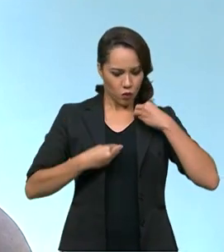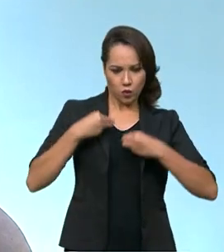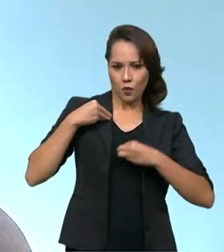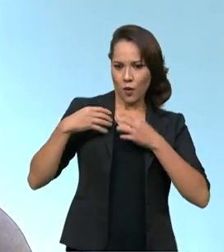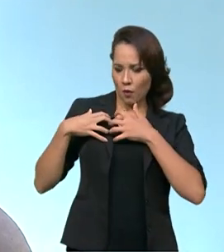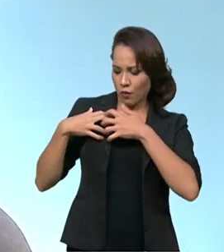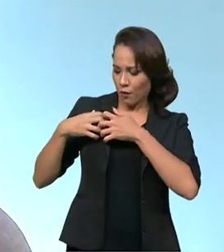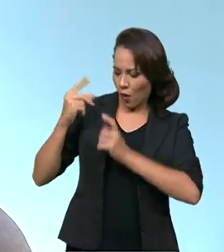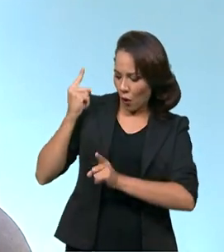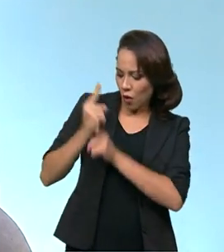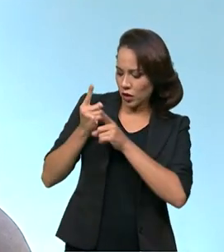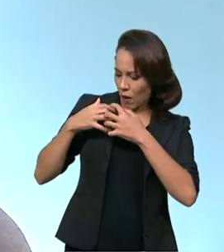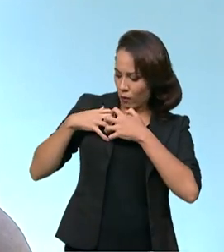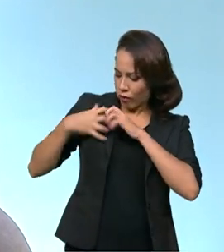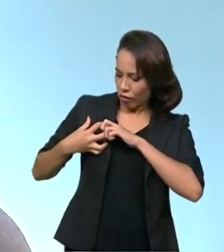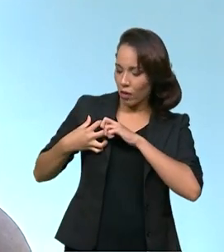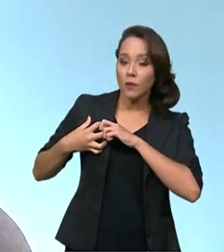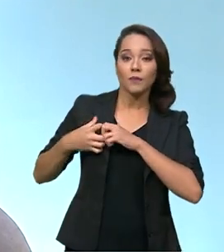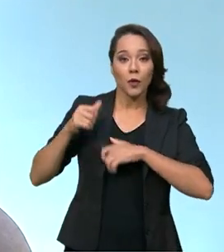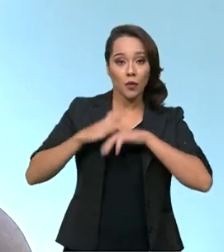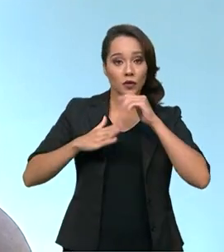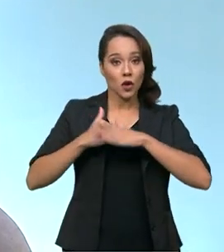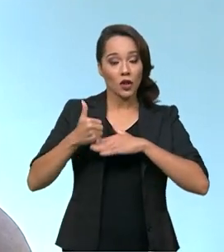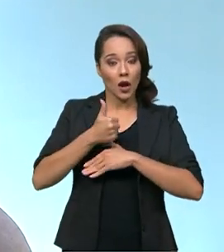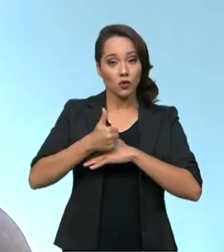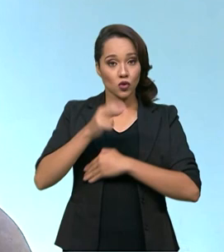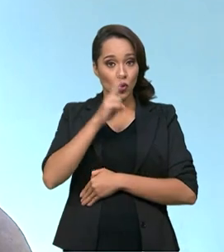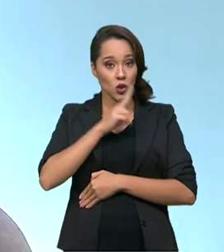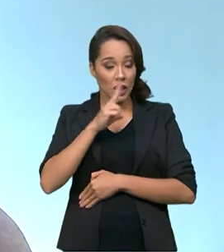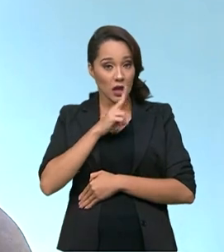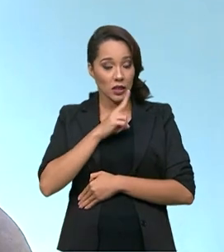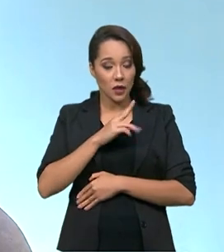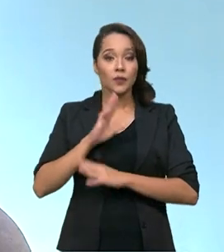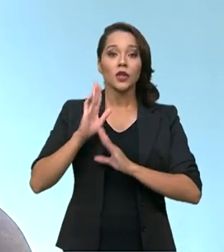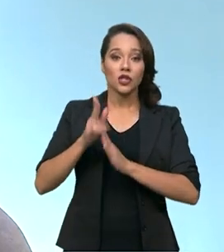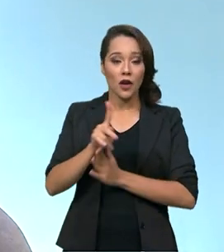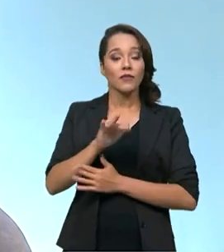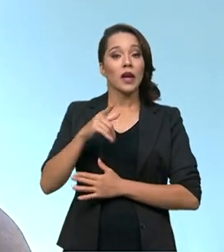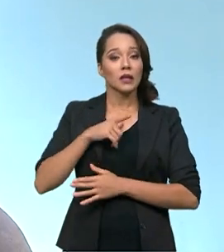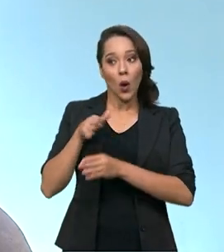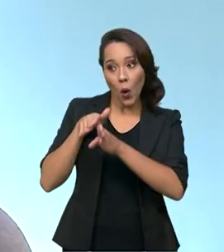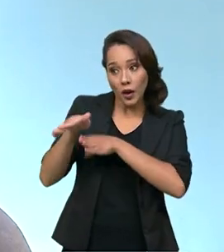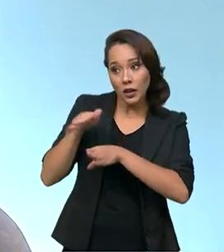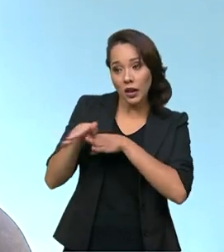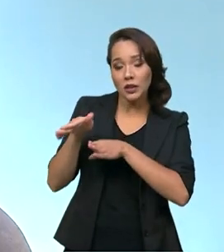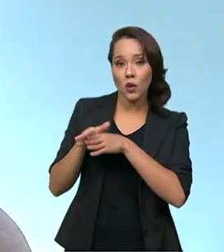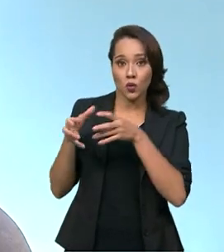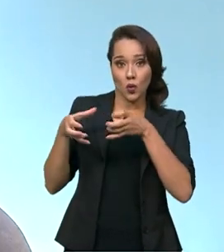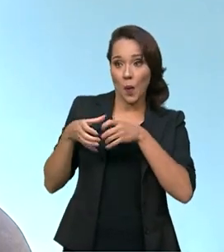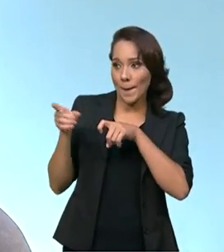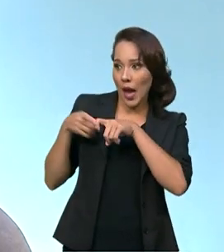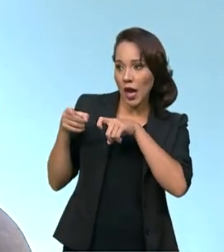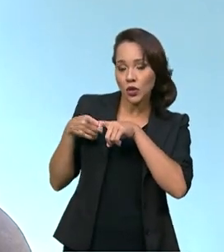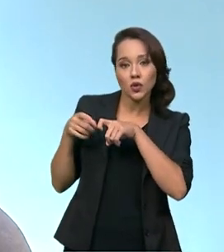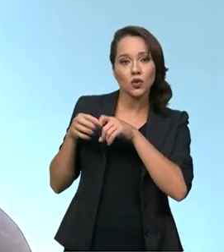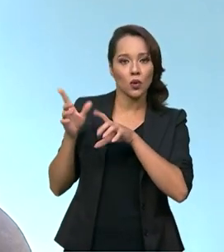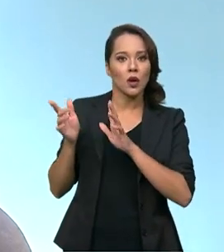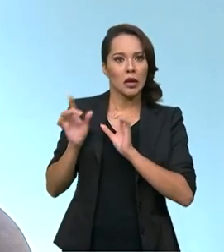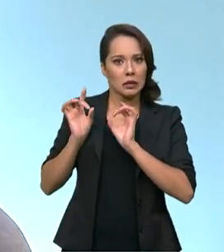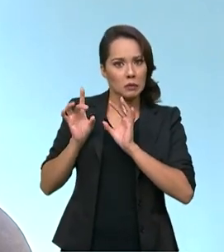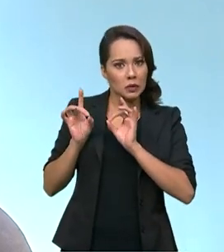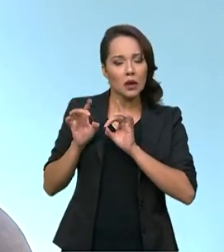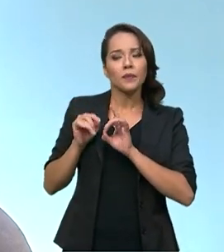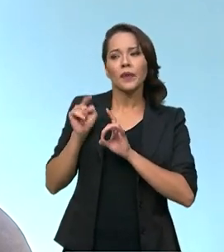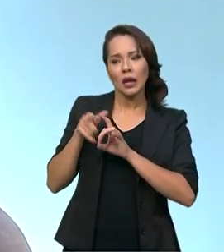identificar o infarto. O profissional da emergência que está lá na ponta terá a orientação de um especialista e ali mesmo ele